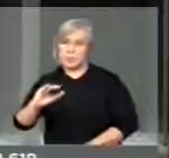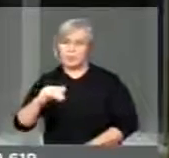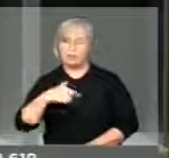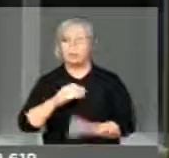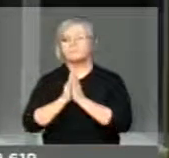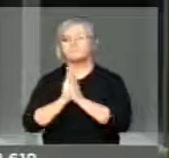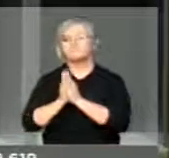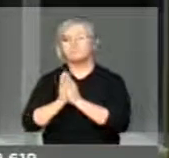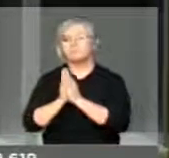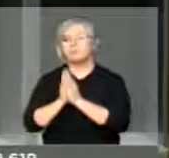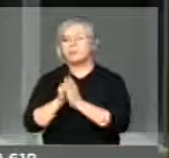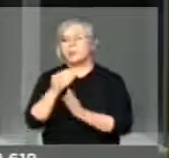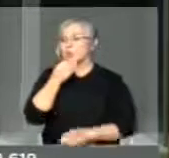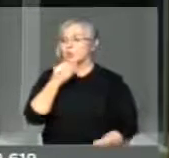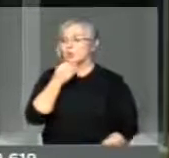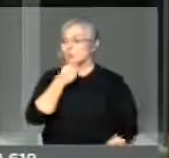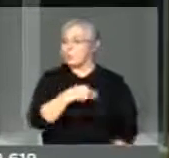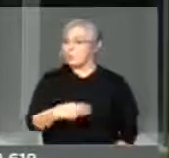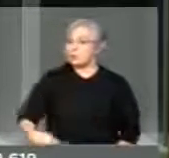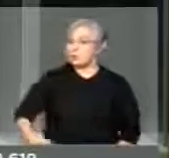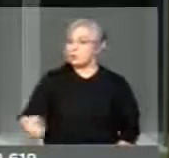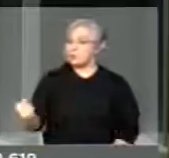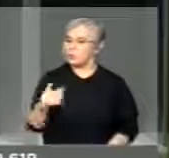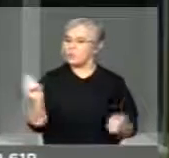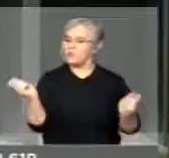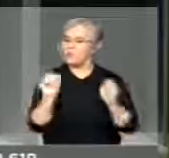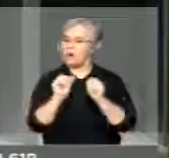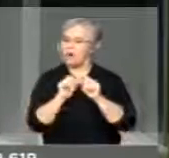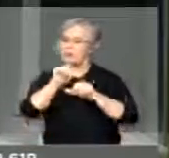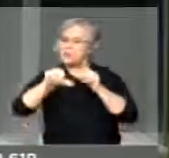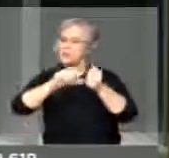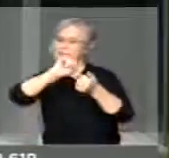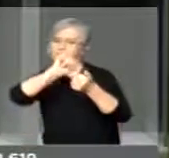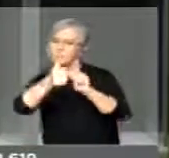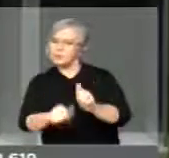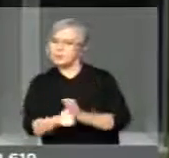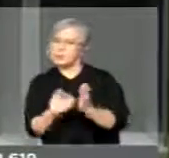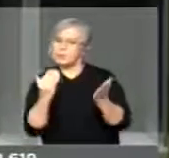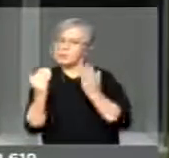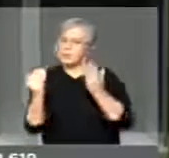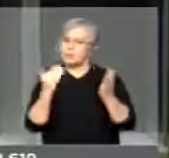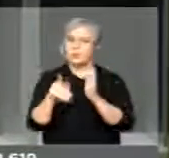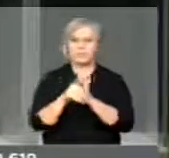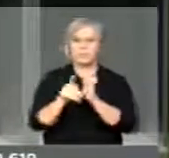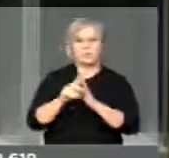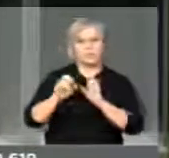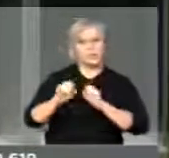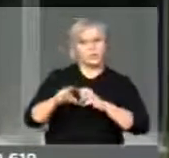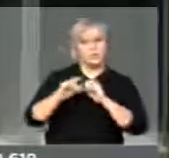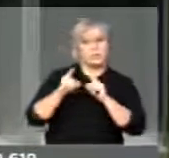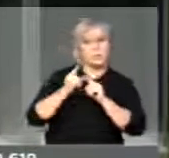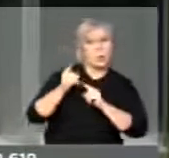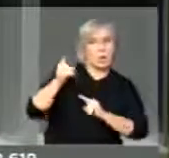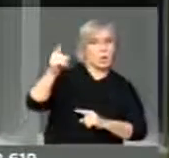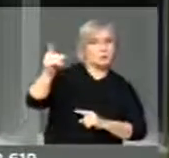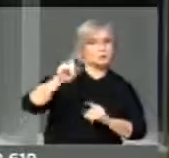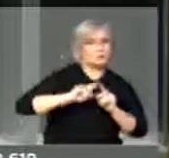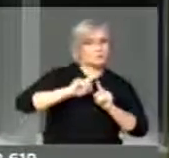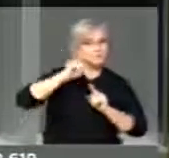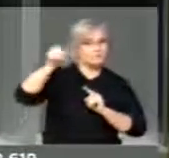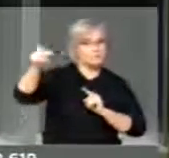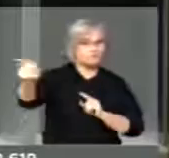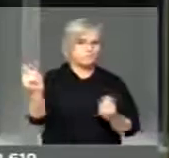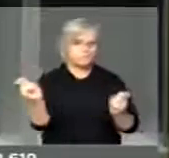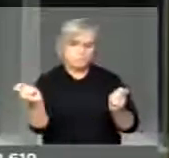ministro faça uma revisão sobre os parâmetros do ensino à distância para que ele seja